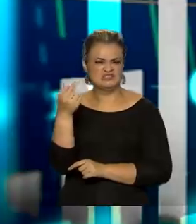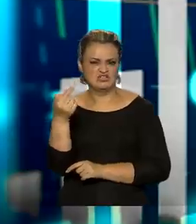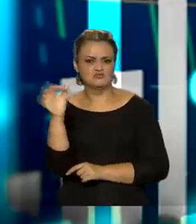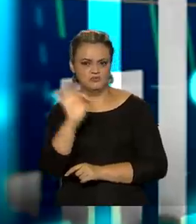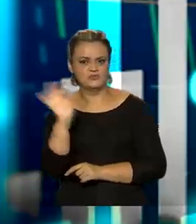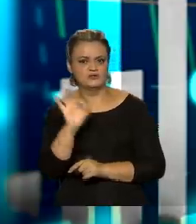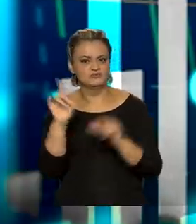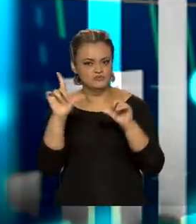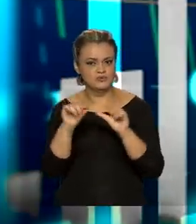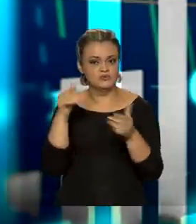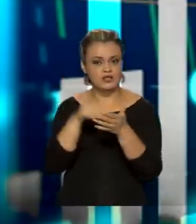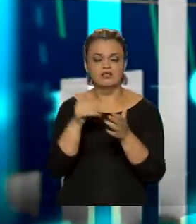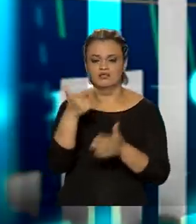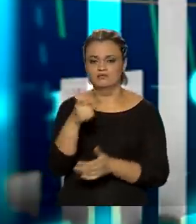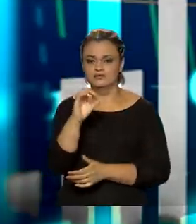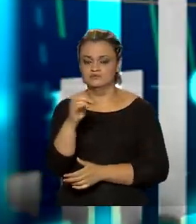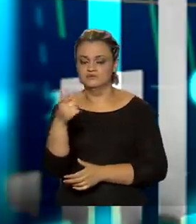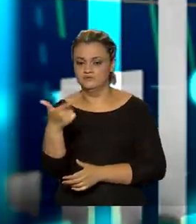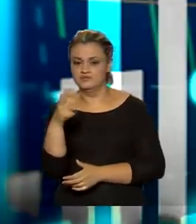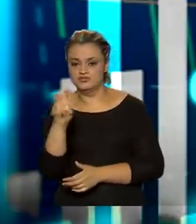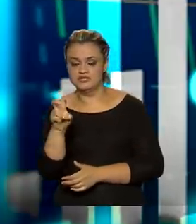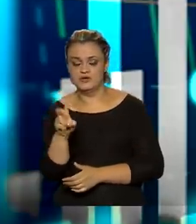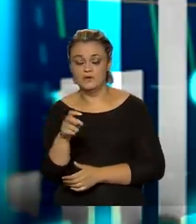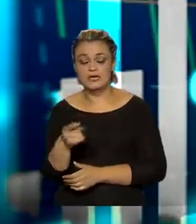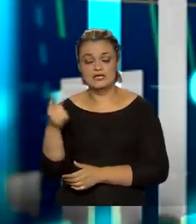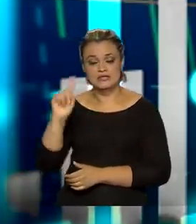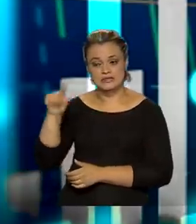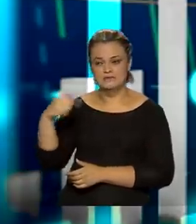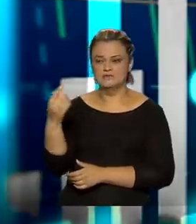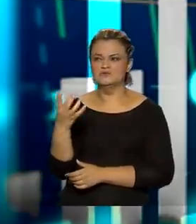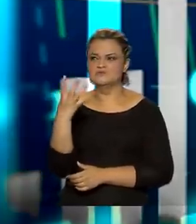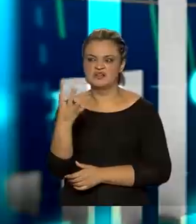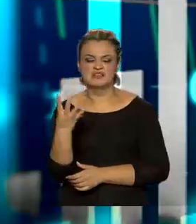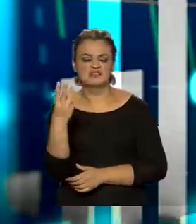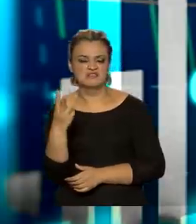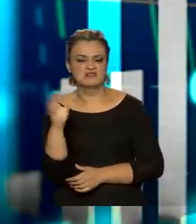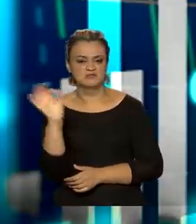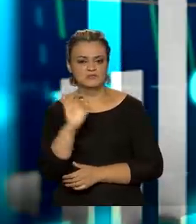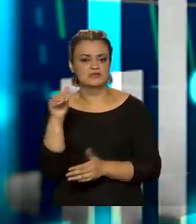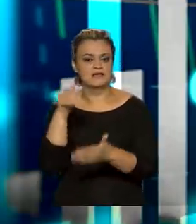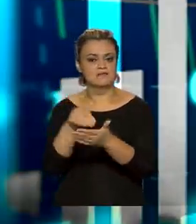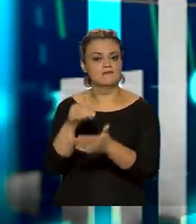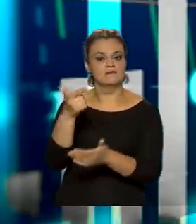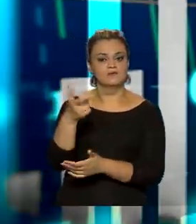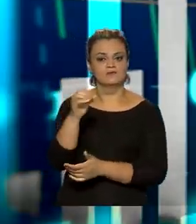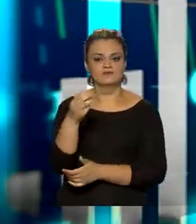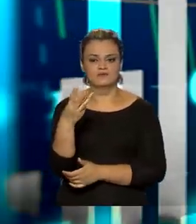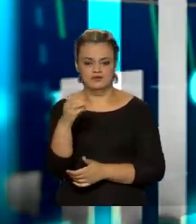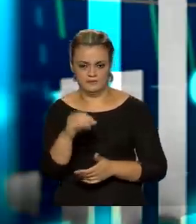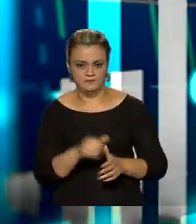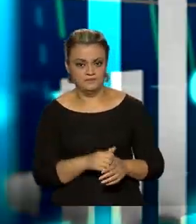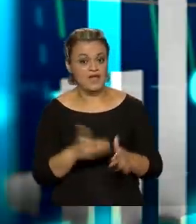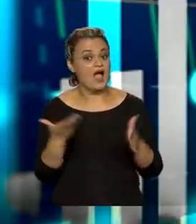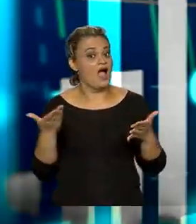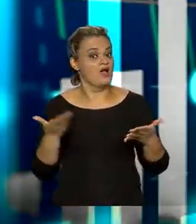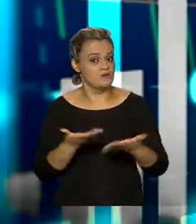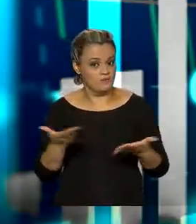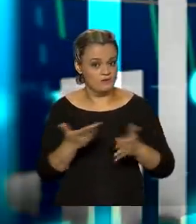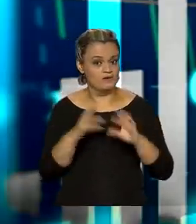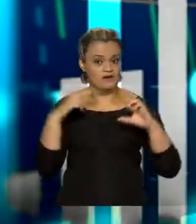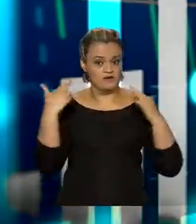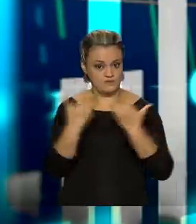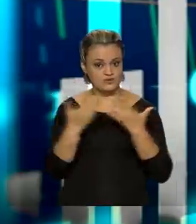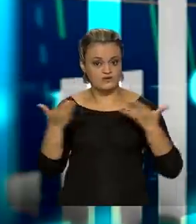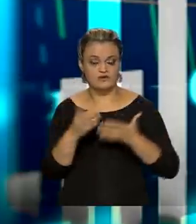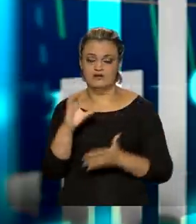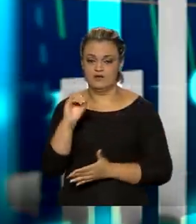% até 2025 e mais de 40%, em torno de 43% até 2030. Agora, nessa reunião